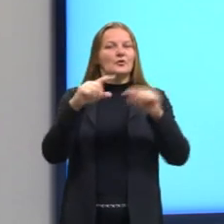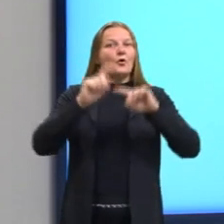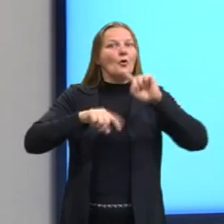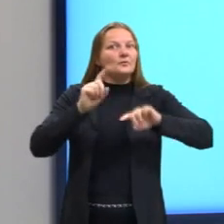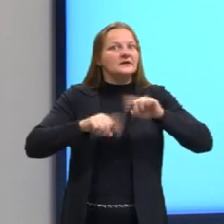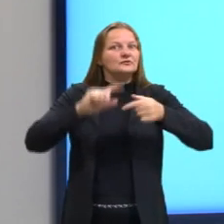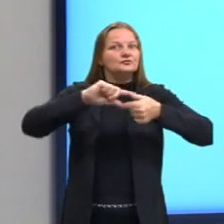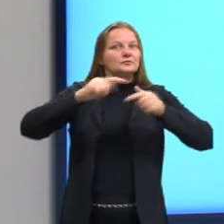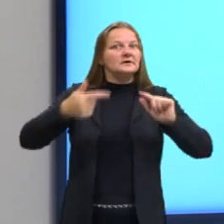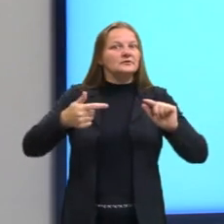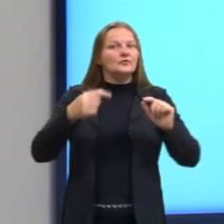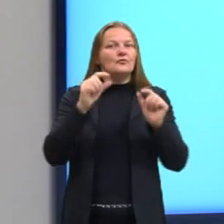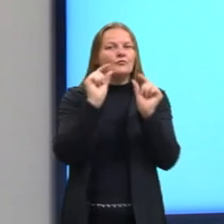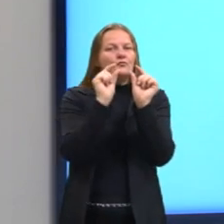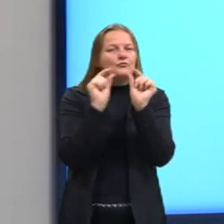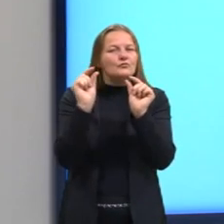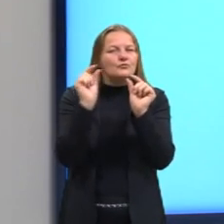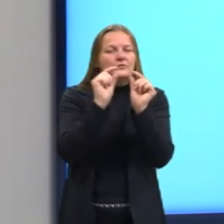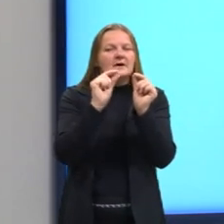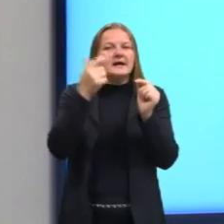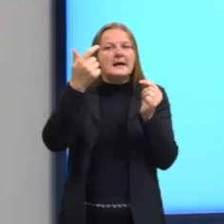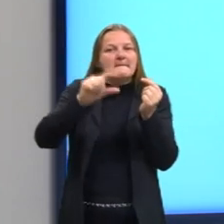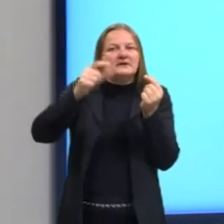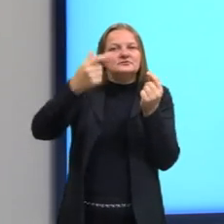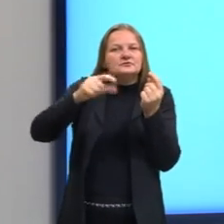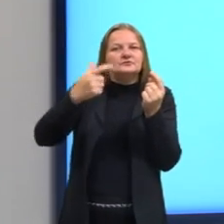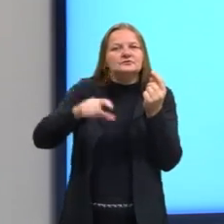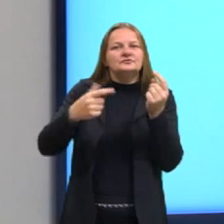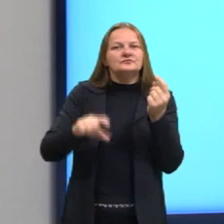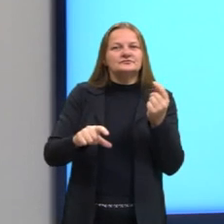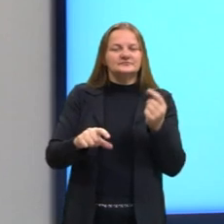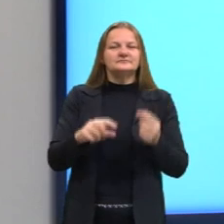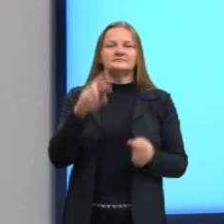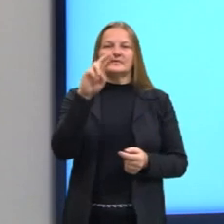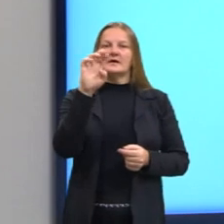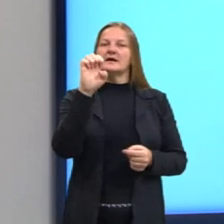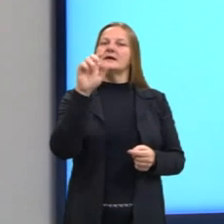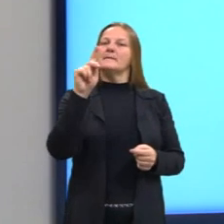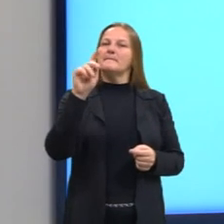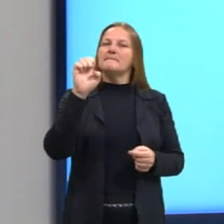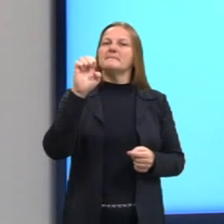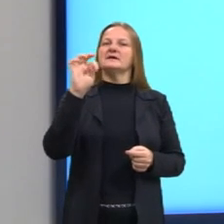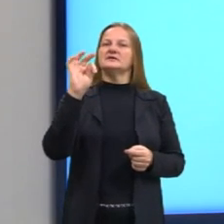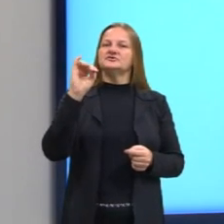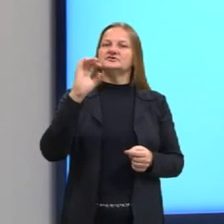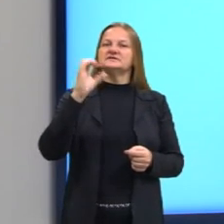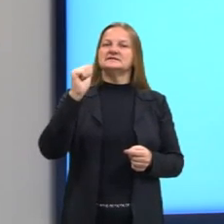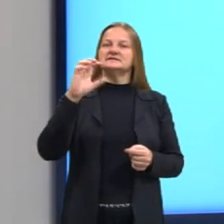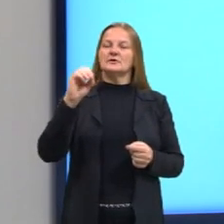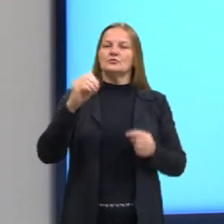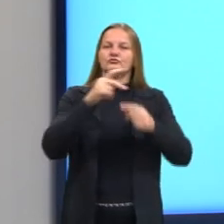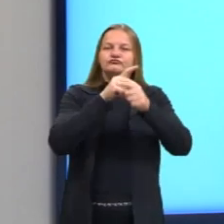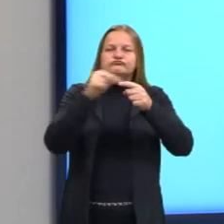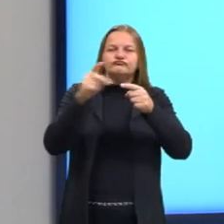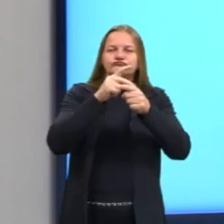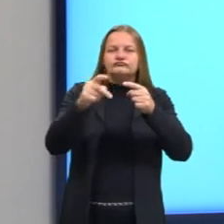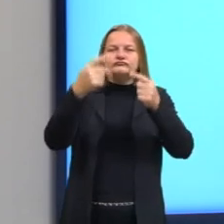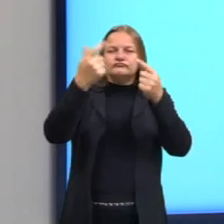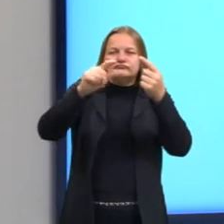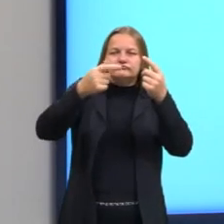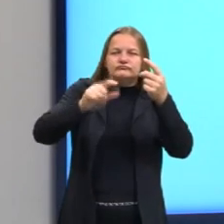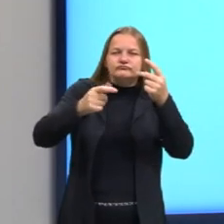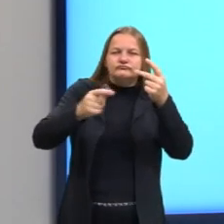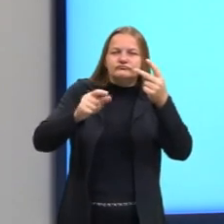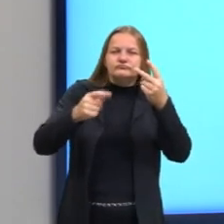geométricos formados por repetições e padrões similares, ou seja, existe um padrão, uma repetição